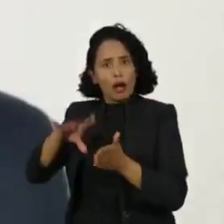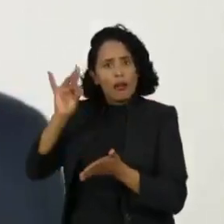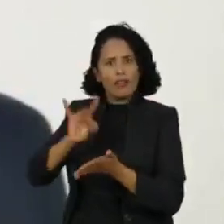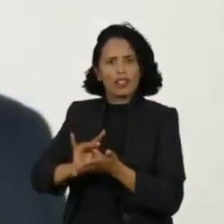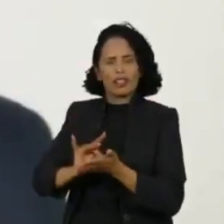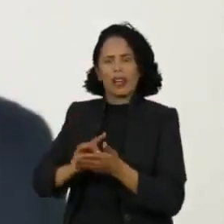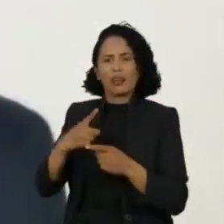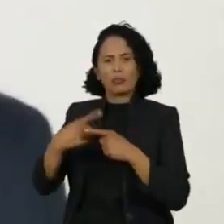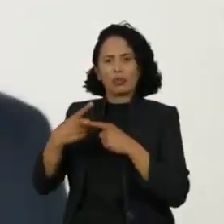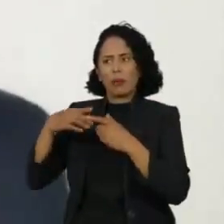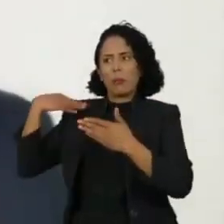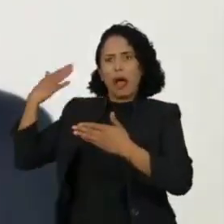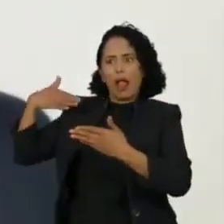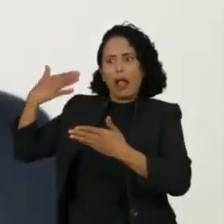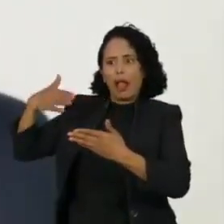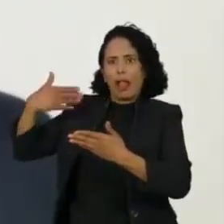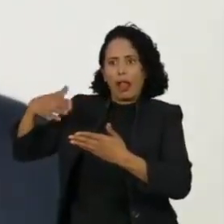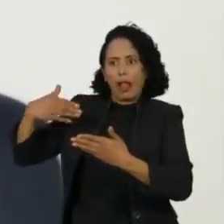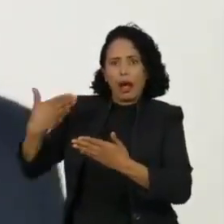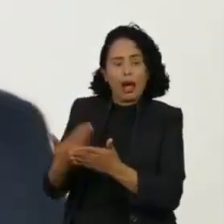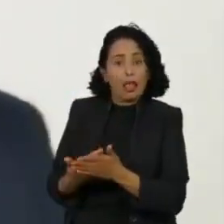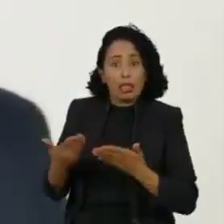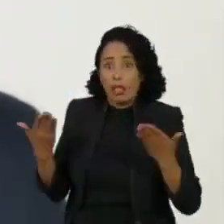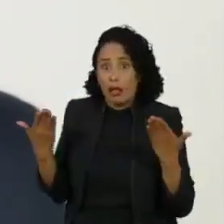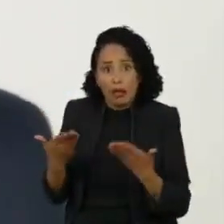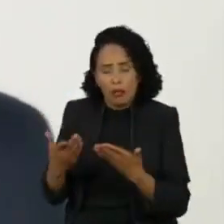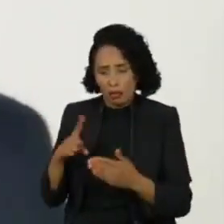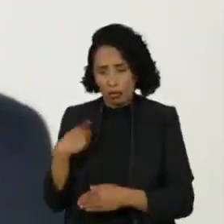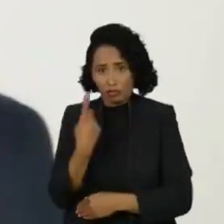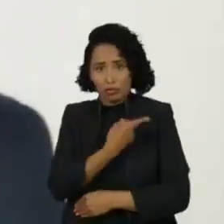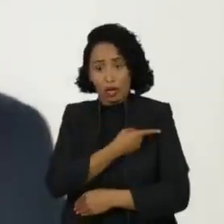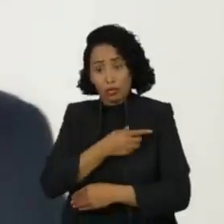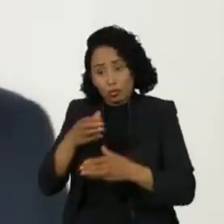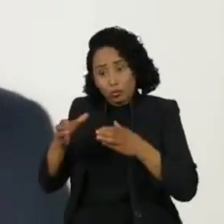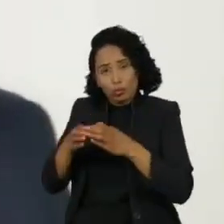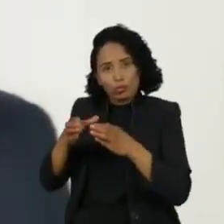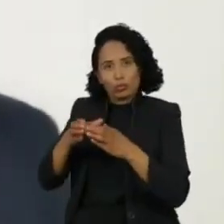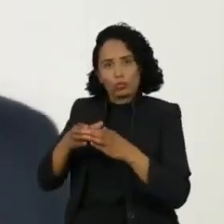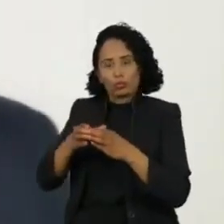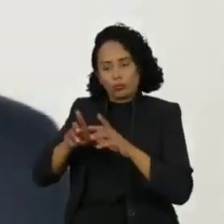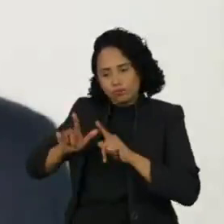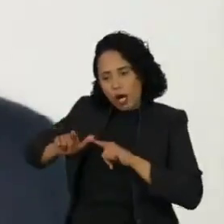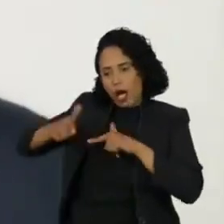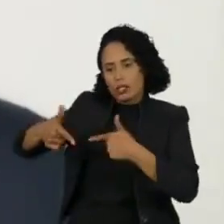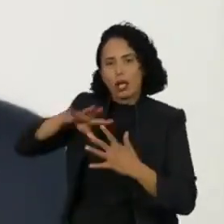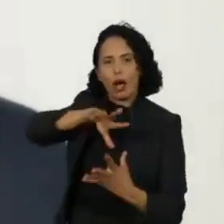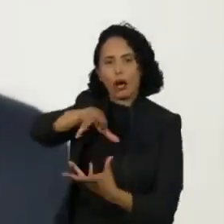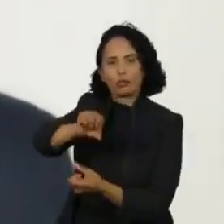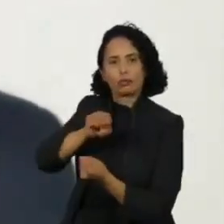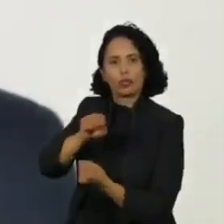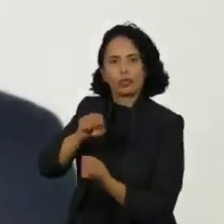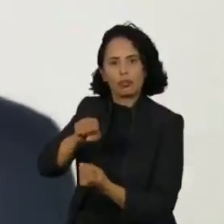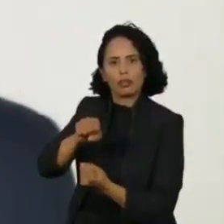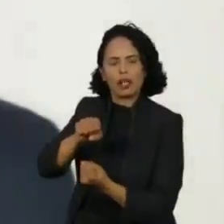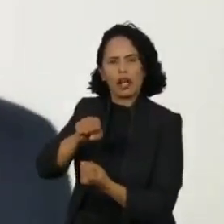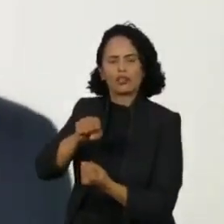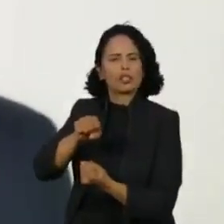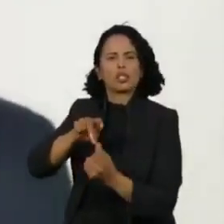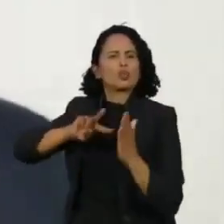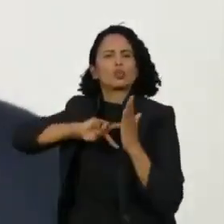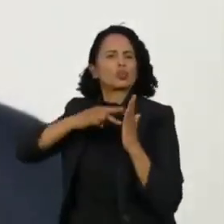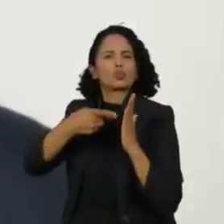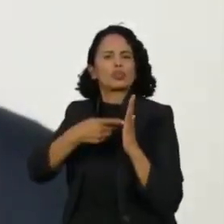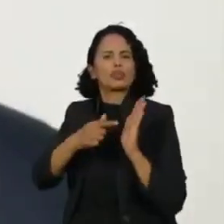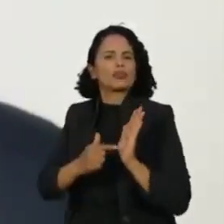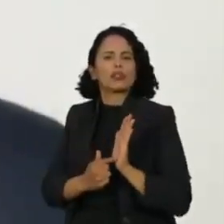todas as deficiências, nós fizemos um conjunto de ações de sustentabilidade, mas isso não significou nem a presença